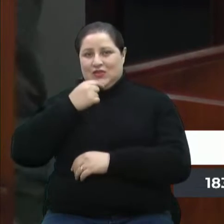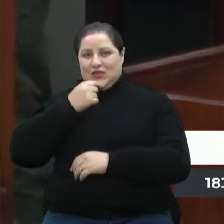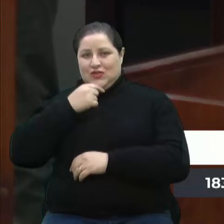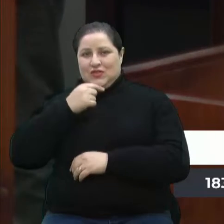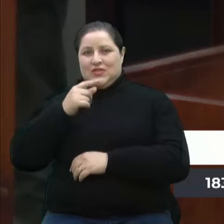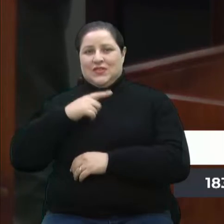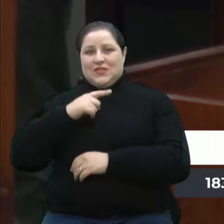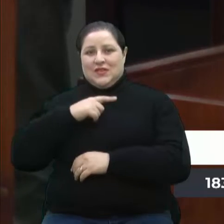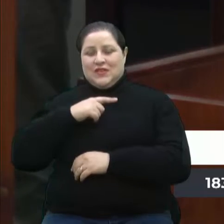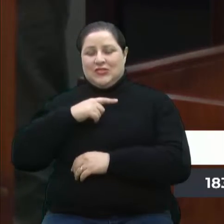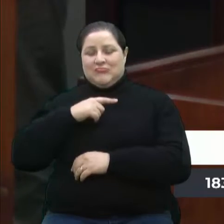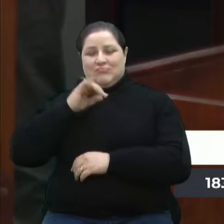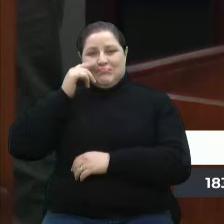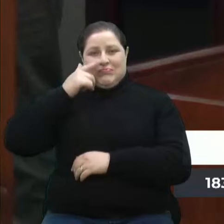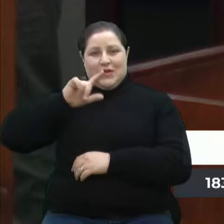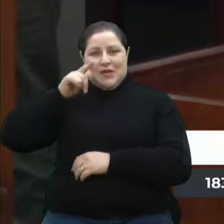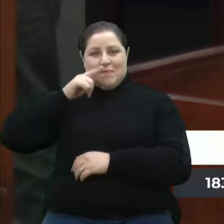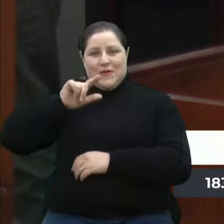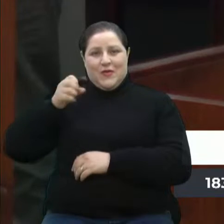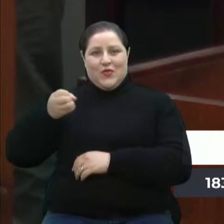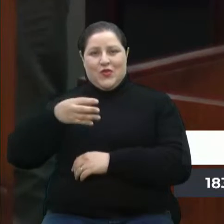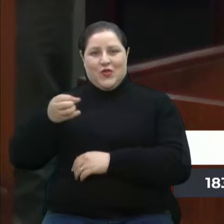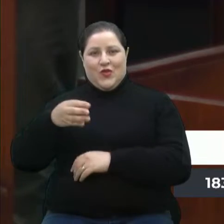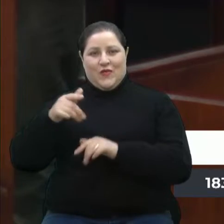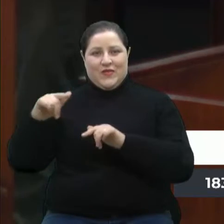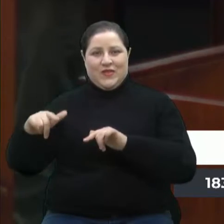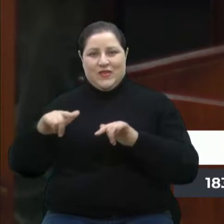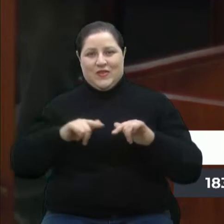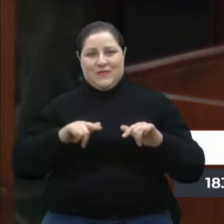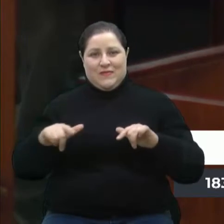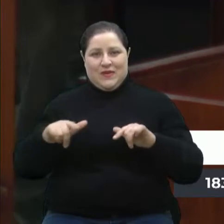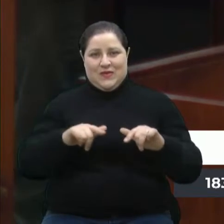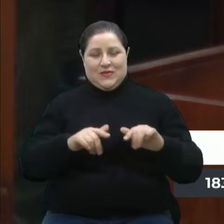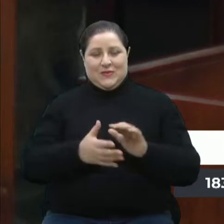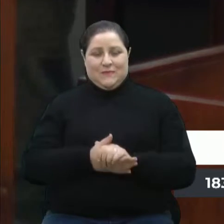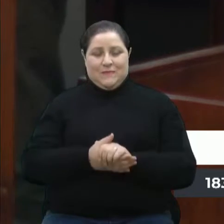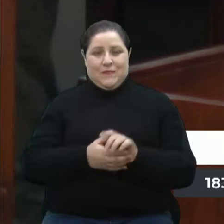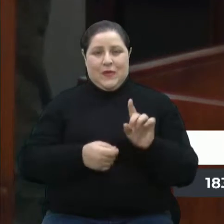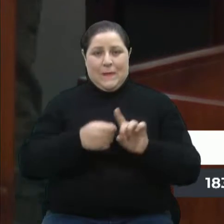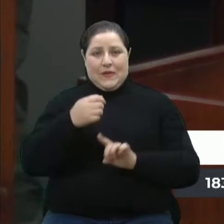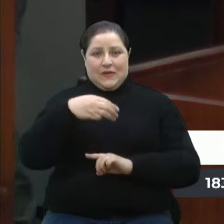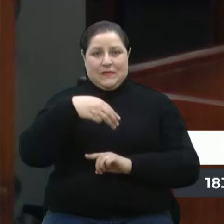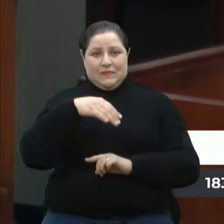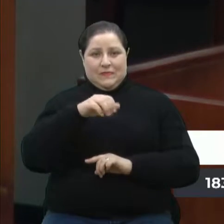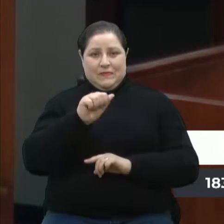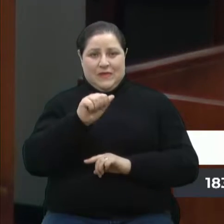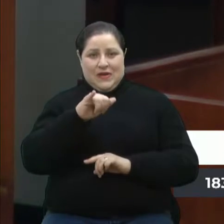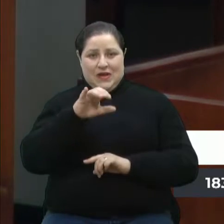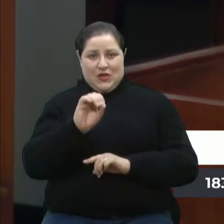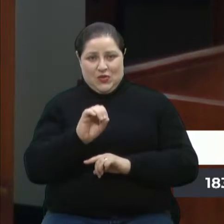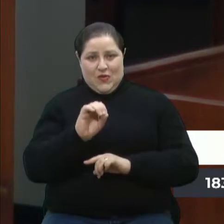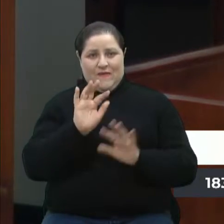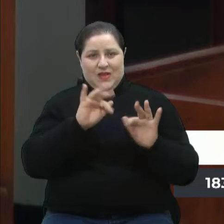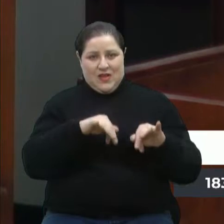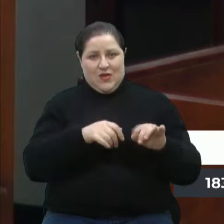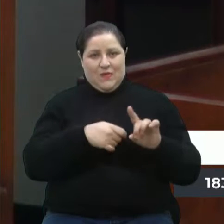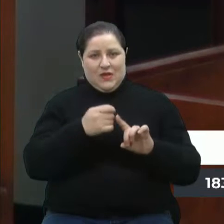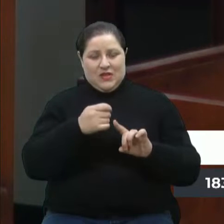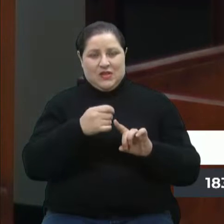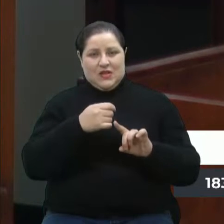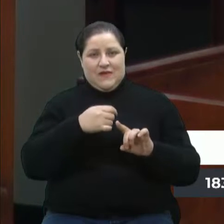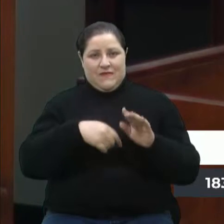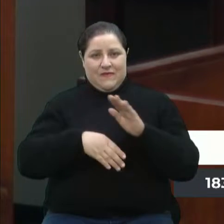Sul, tem conquistado novos espaços. No fim de maio, nós estivemos em Belo Horizonte, Minas